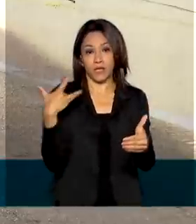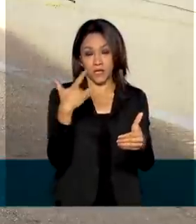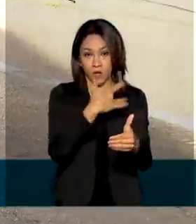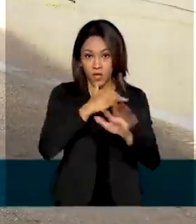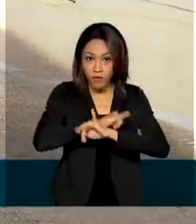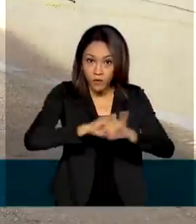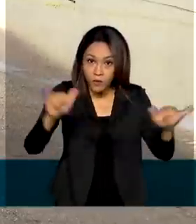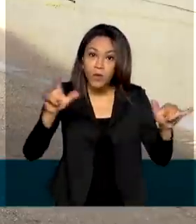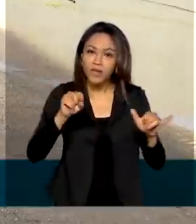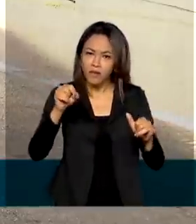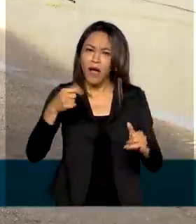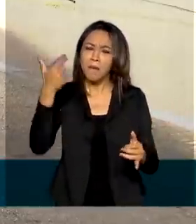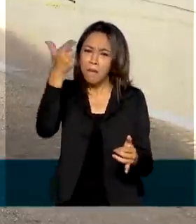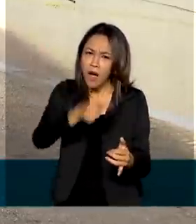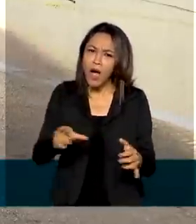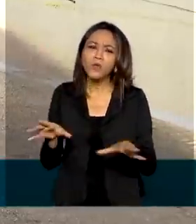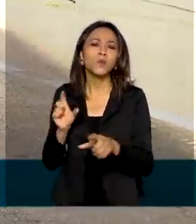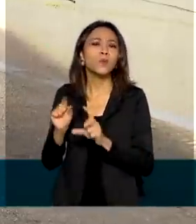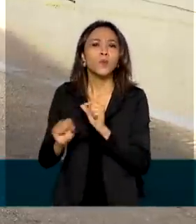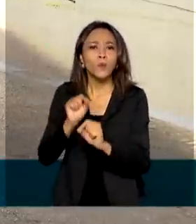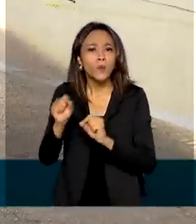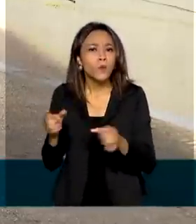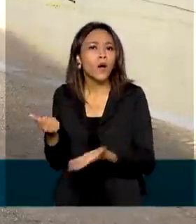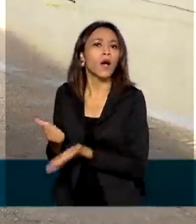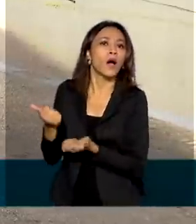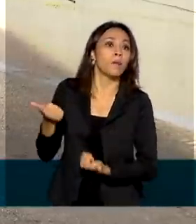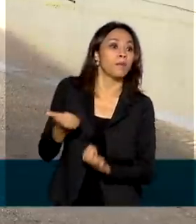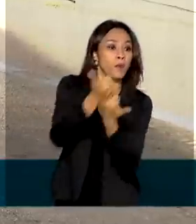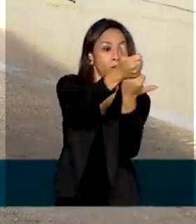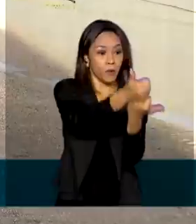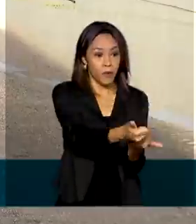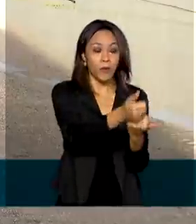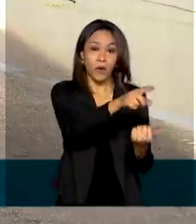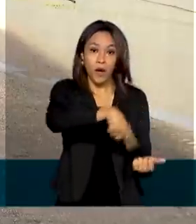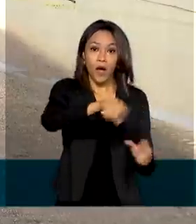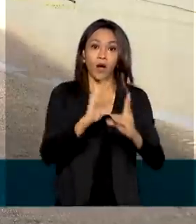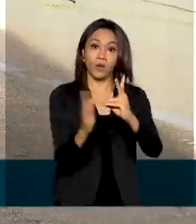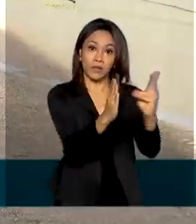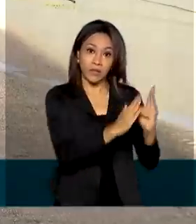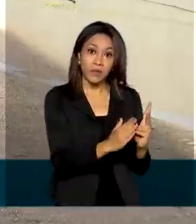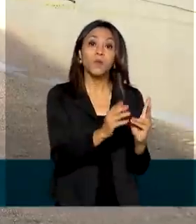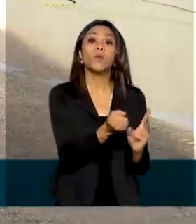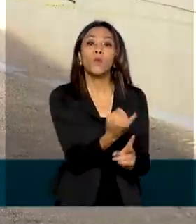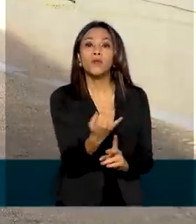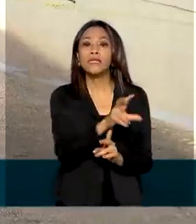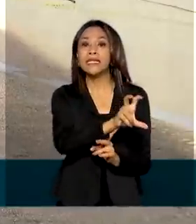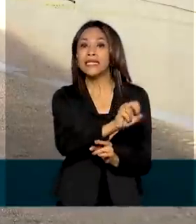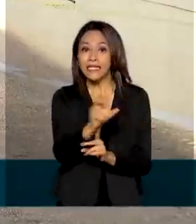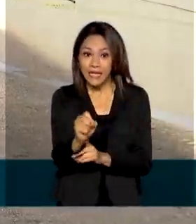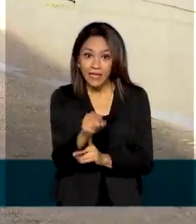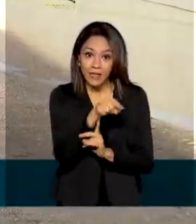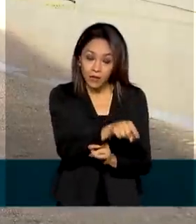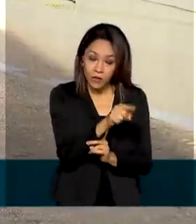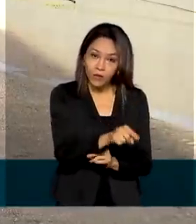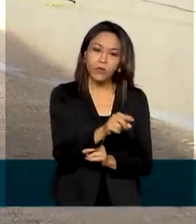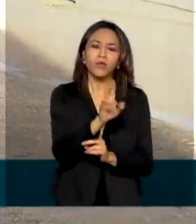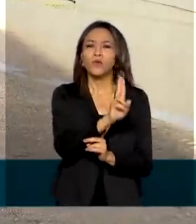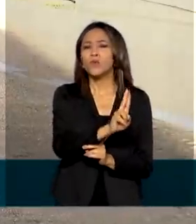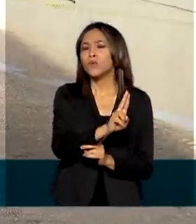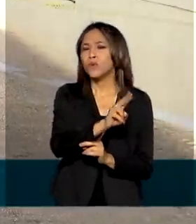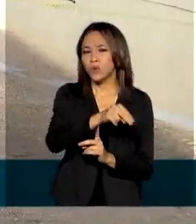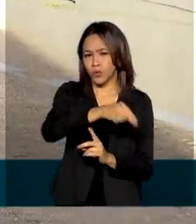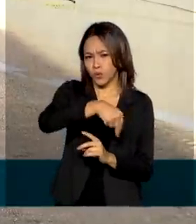enviar reforços para atender os índios Yanomami. As equipes vão atender cerca de 500 indígenas no norte de Roraima com apoio à